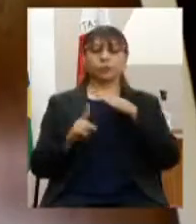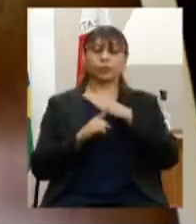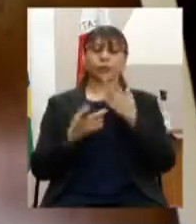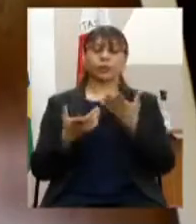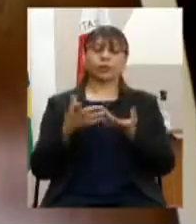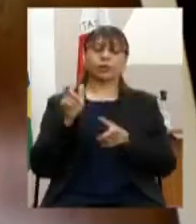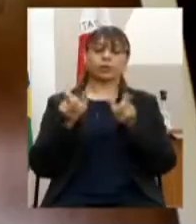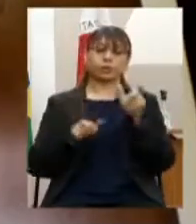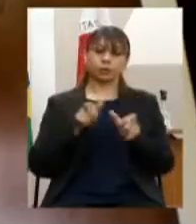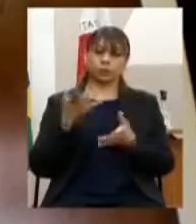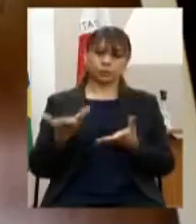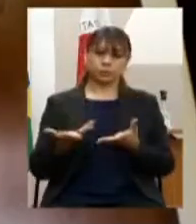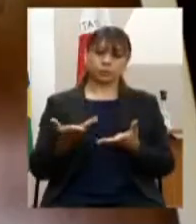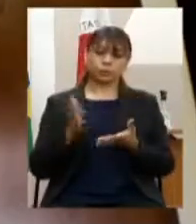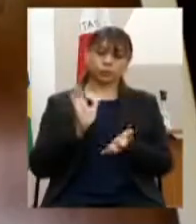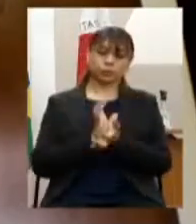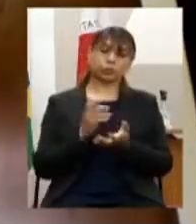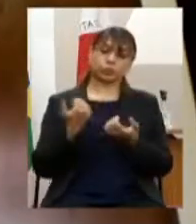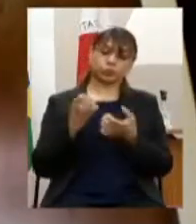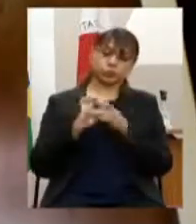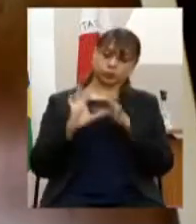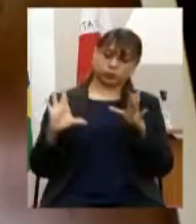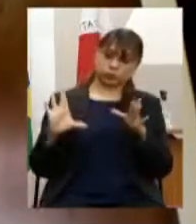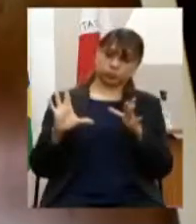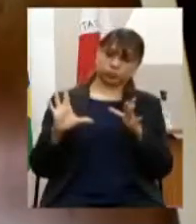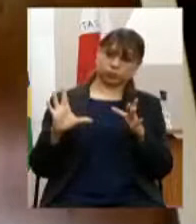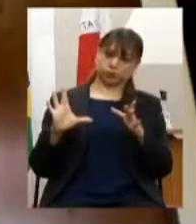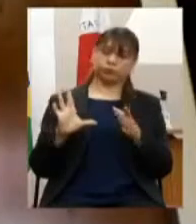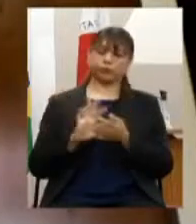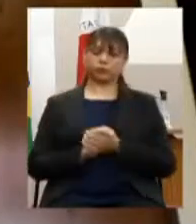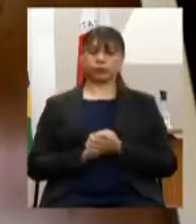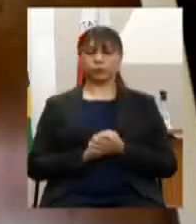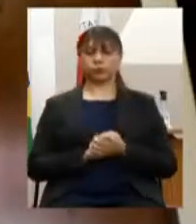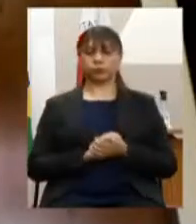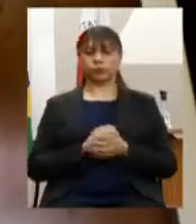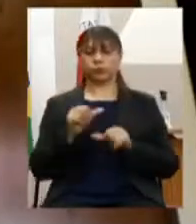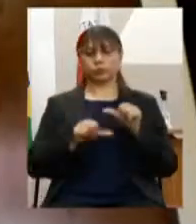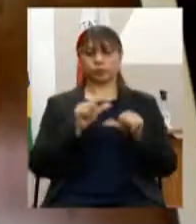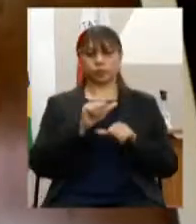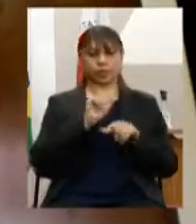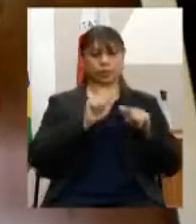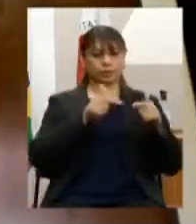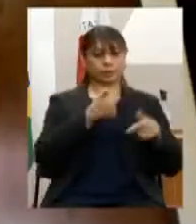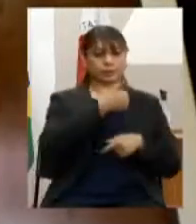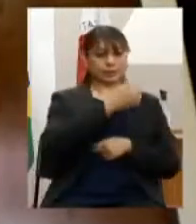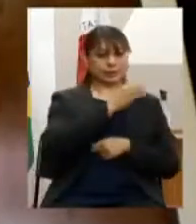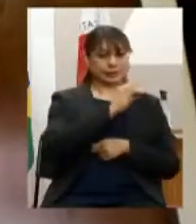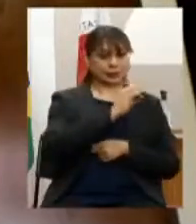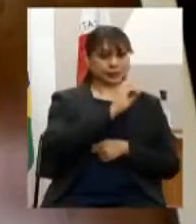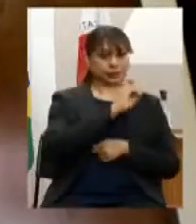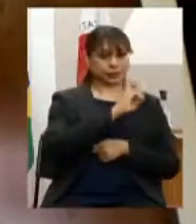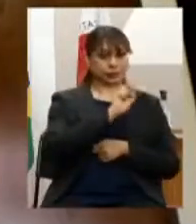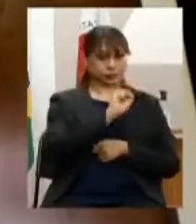liberdade alterar a finalidade da ação 1058